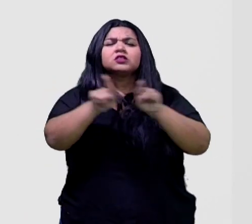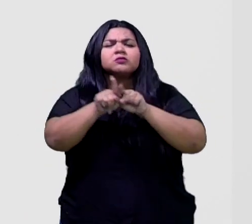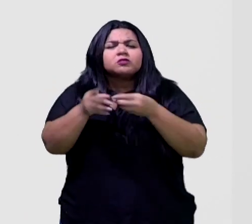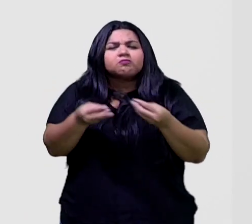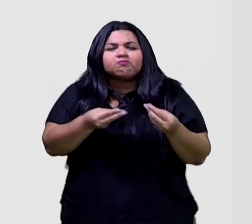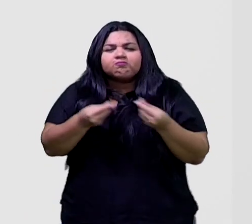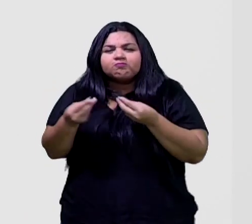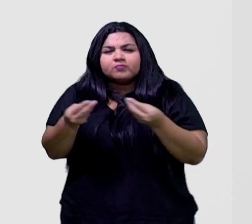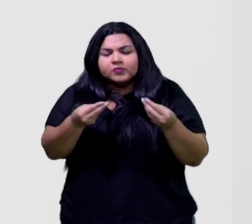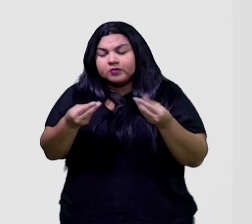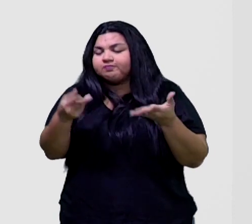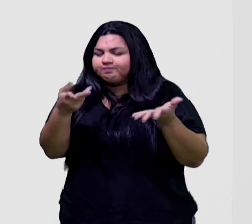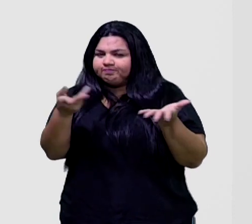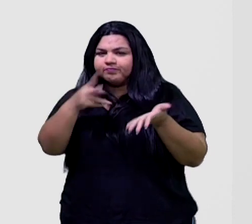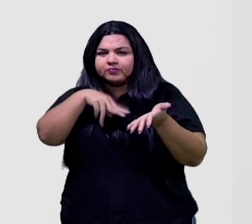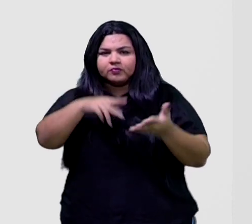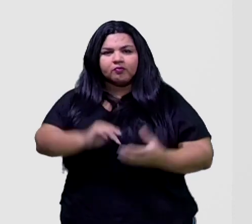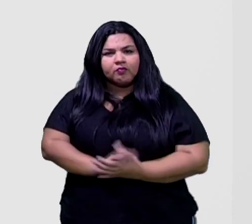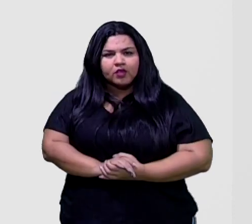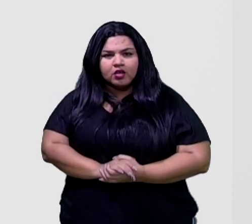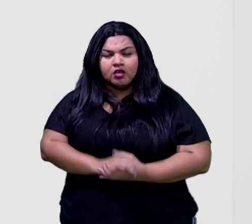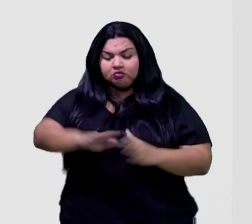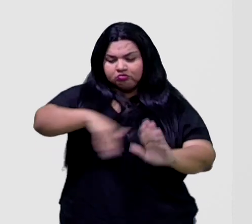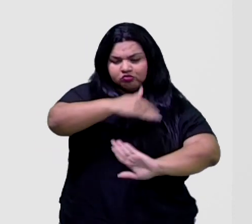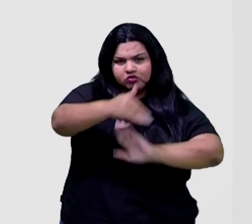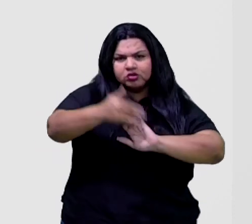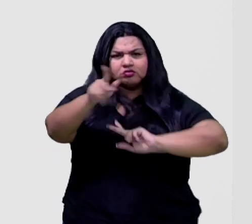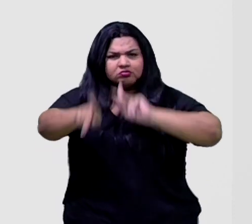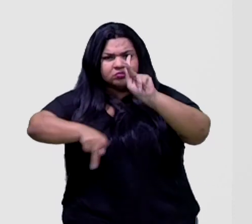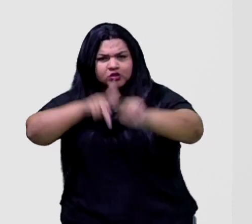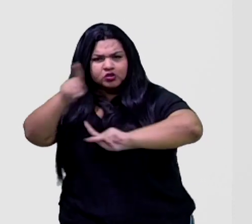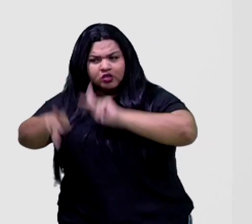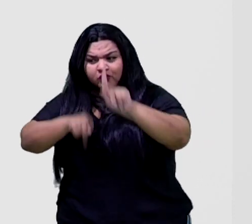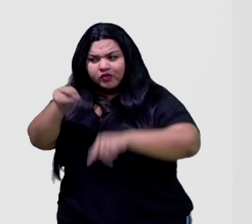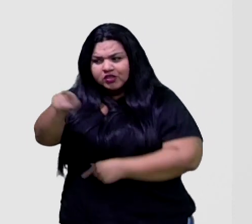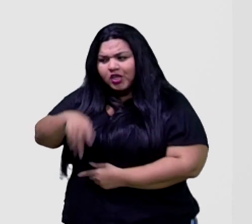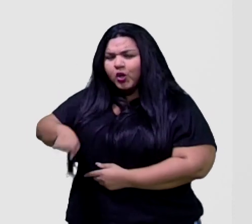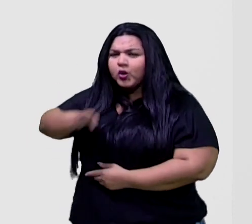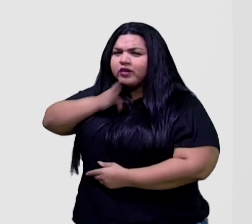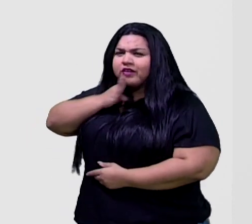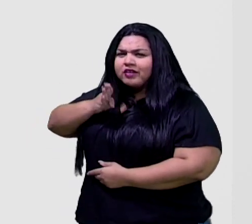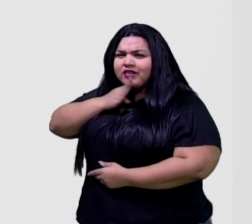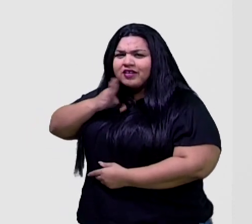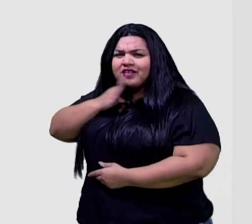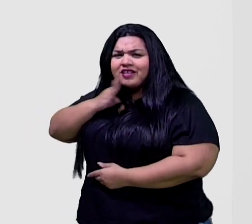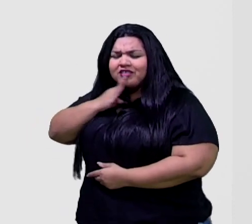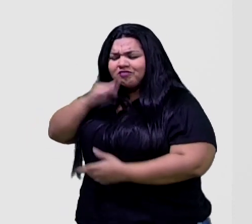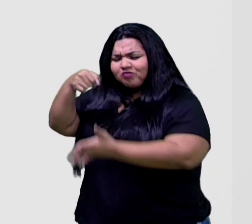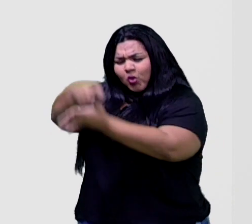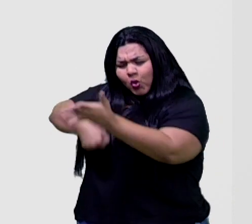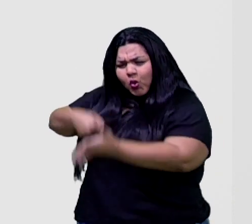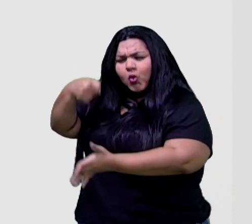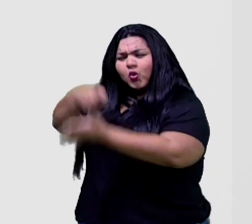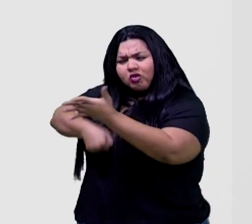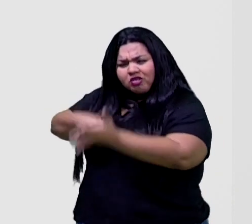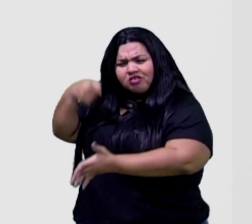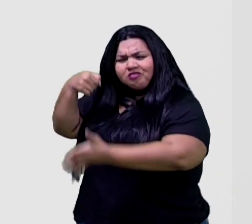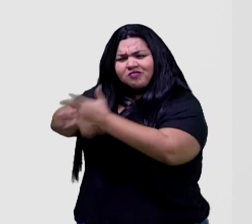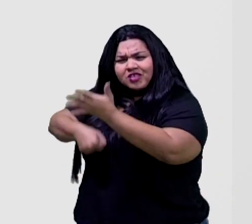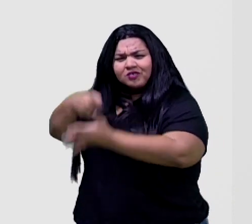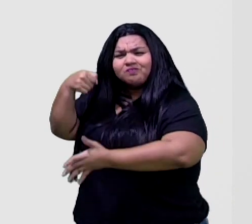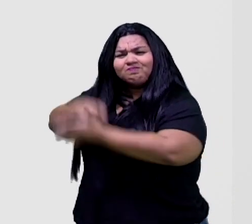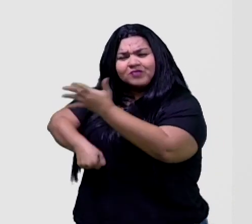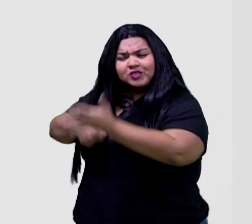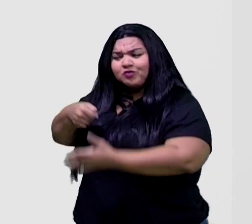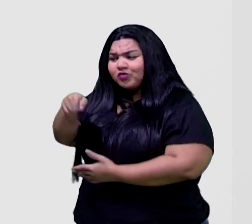sensibilidade, que eu vou ler para vocês. Todo mundo que você conhece, está lutando uma batalha na